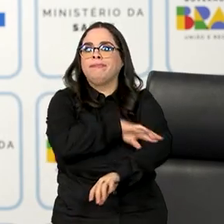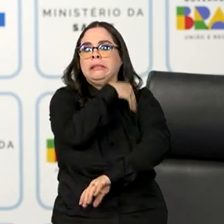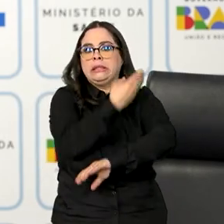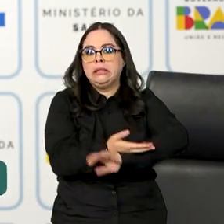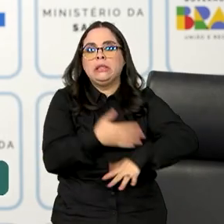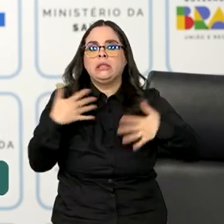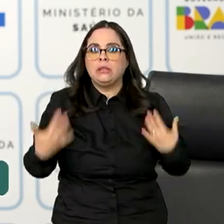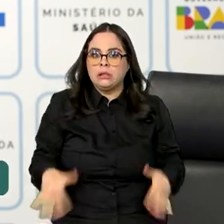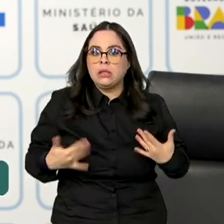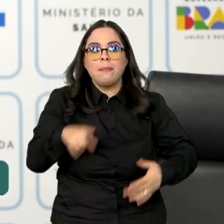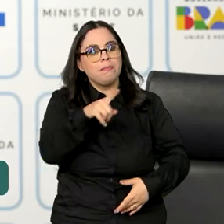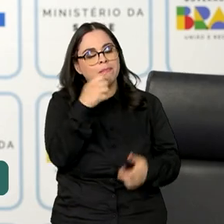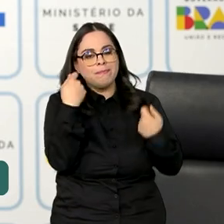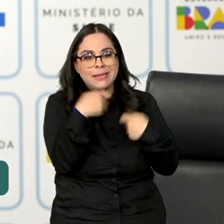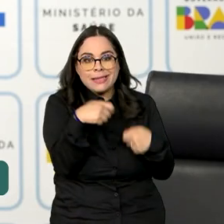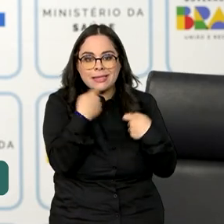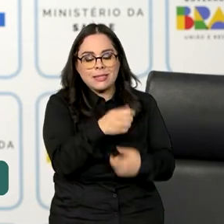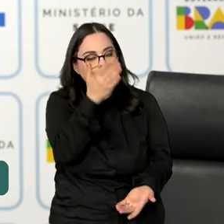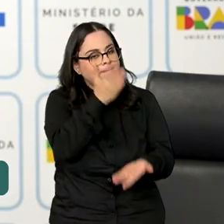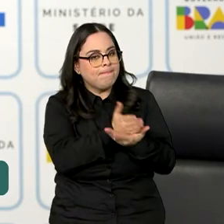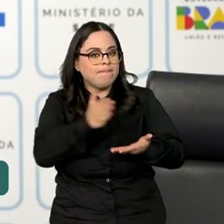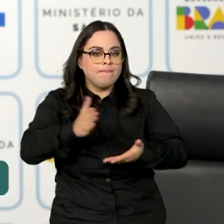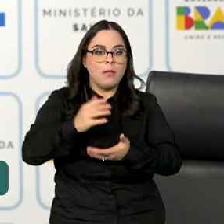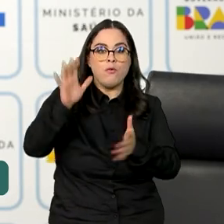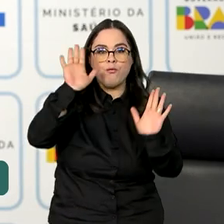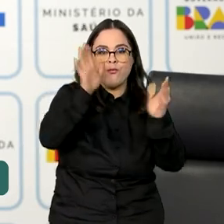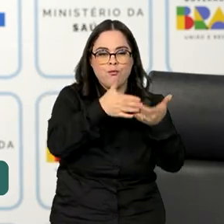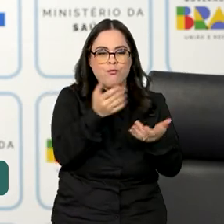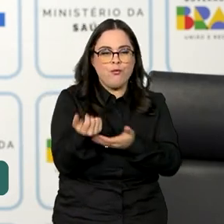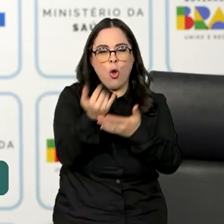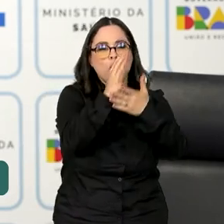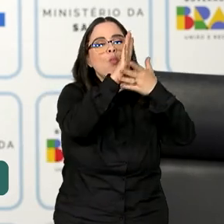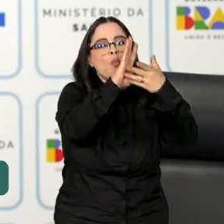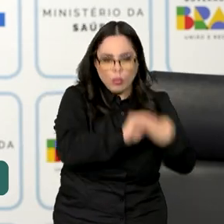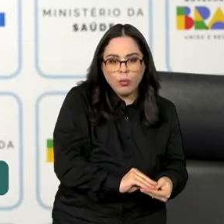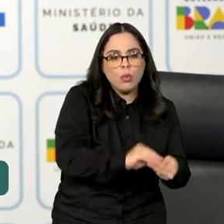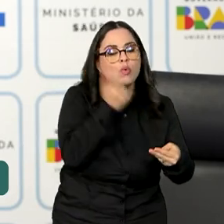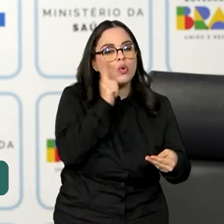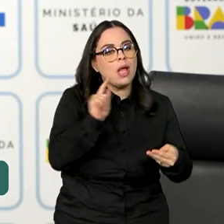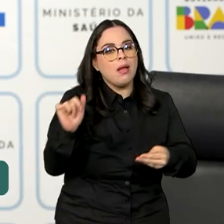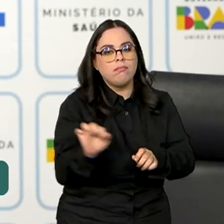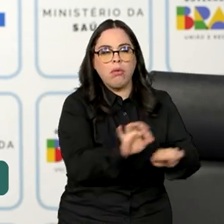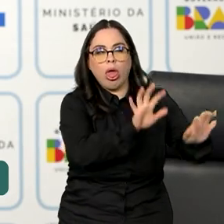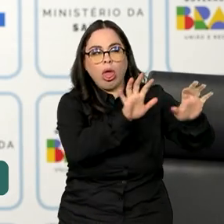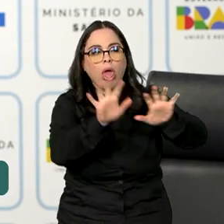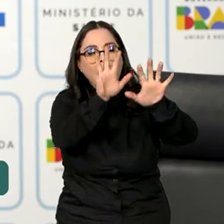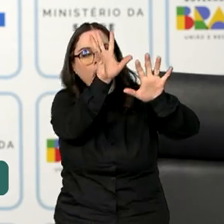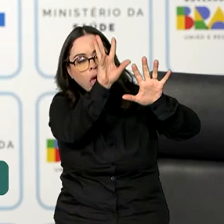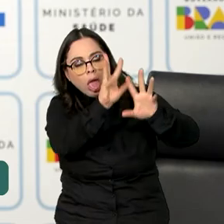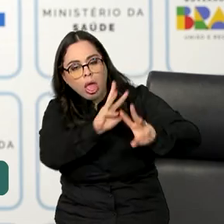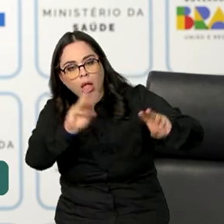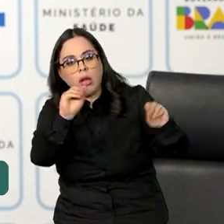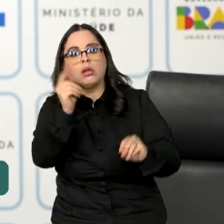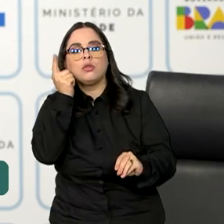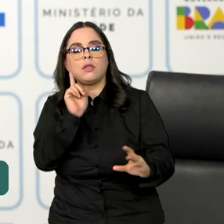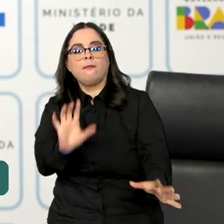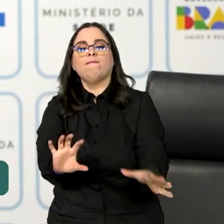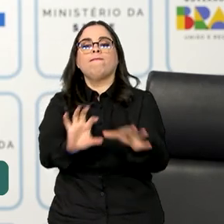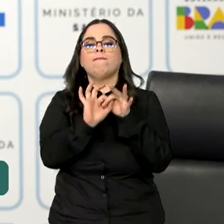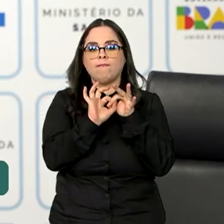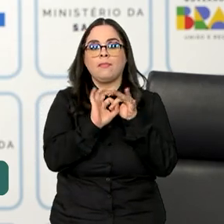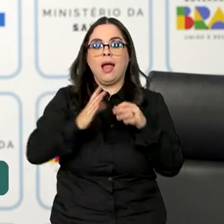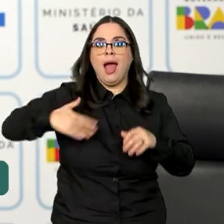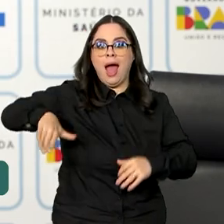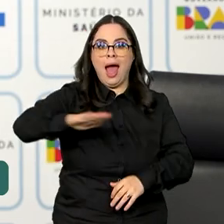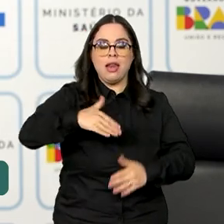Então a gente precisa acabar com os focos de incêndio para a gente recobrir, para retomar